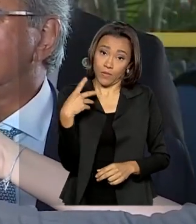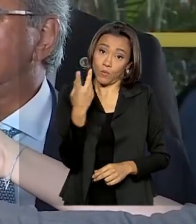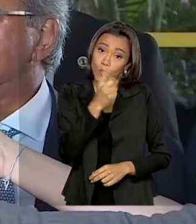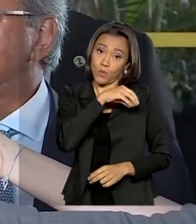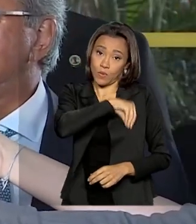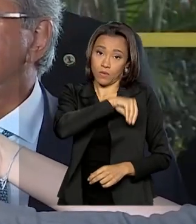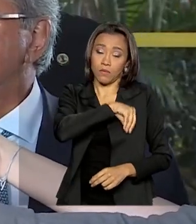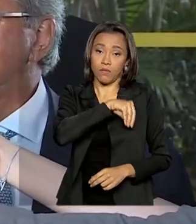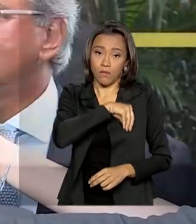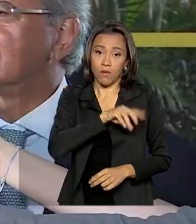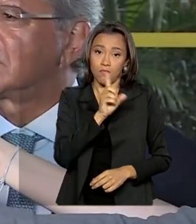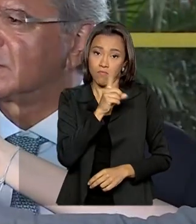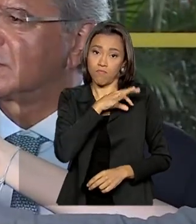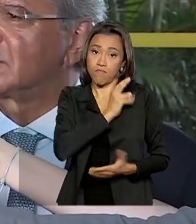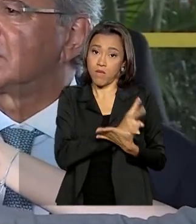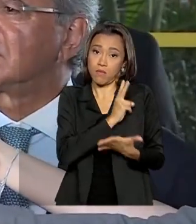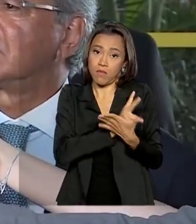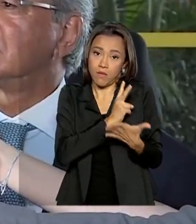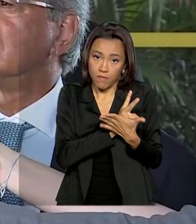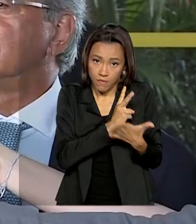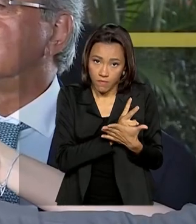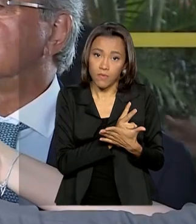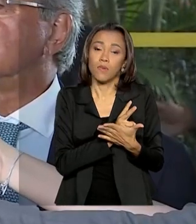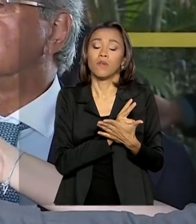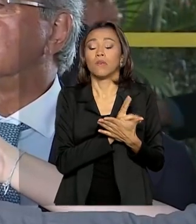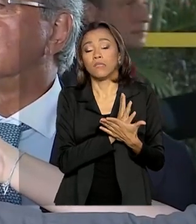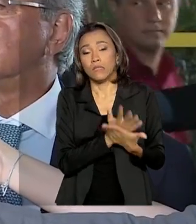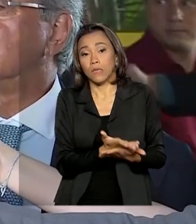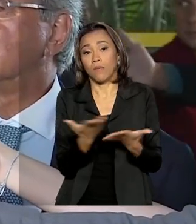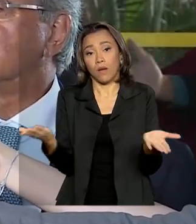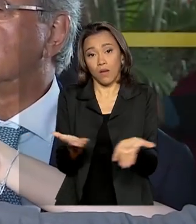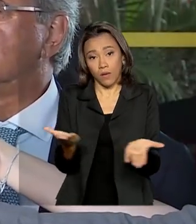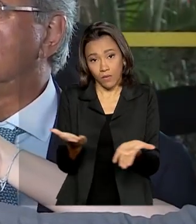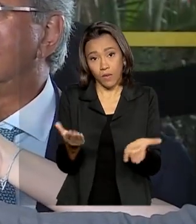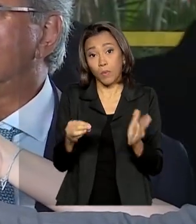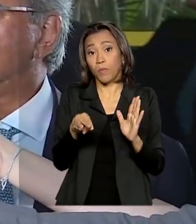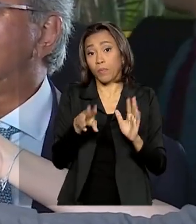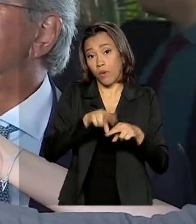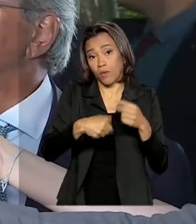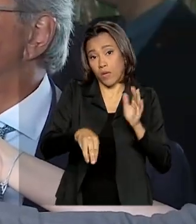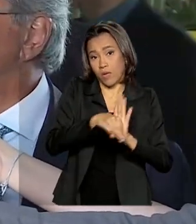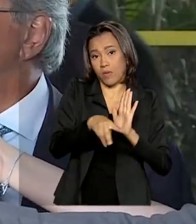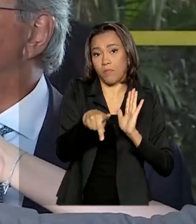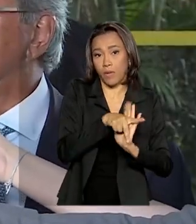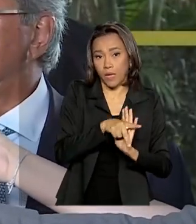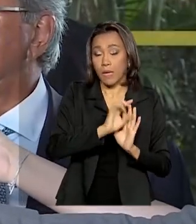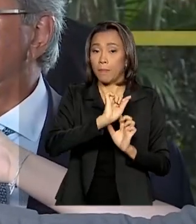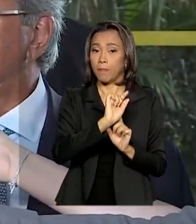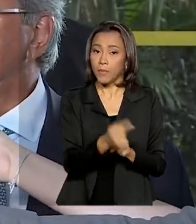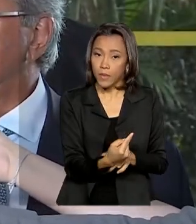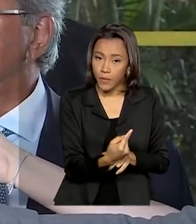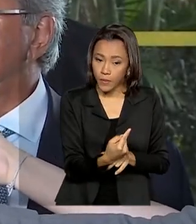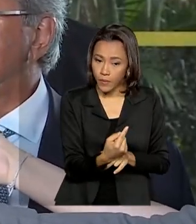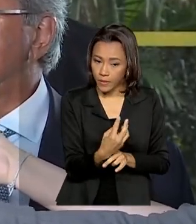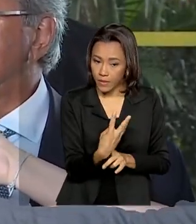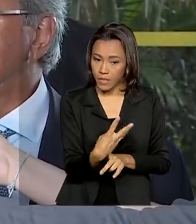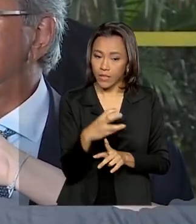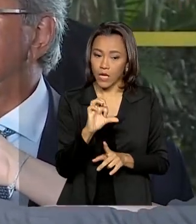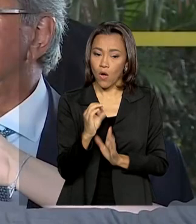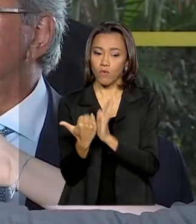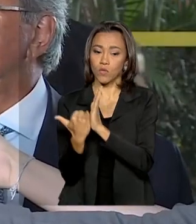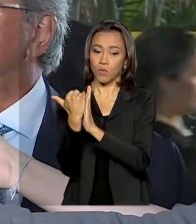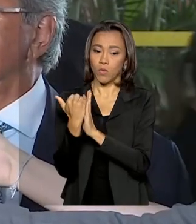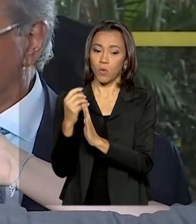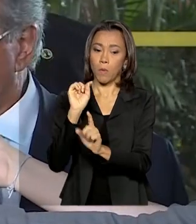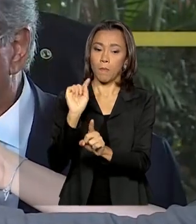fosse mantido. Então, ele passa, via medida provisória, de R$.039 para R 1